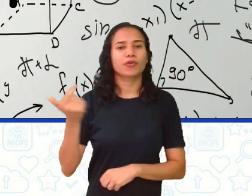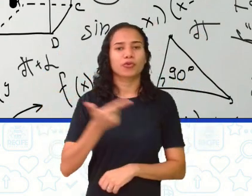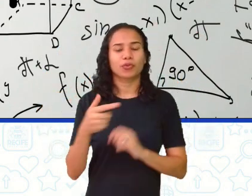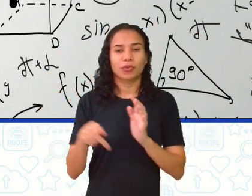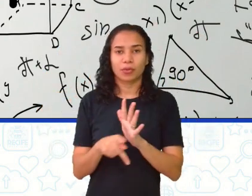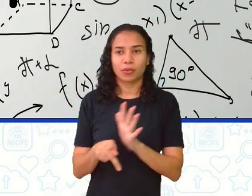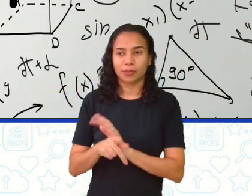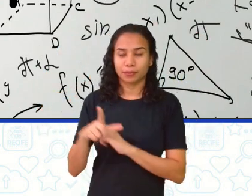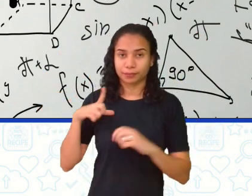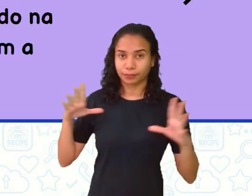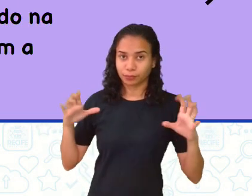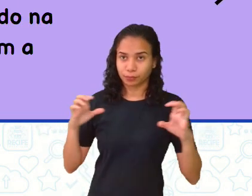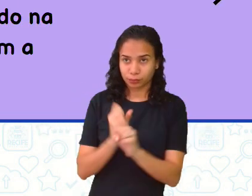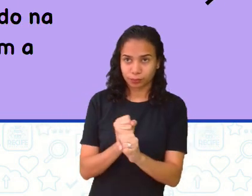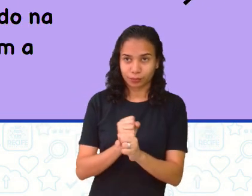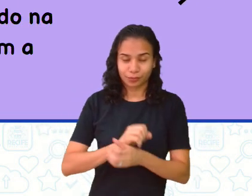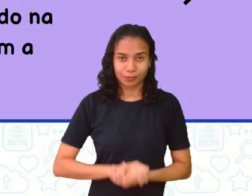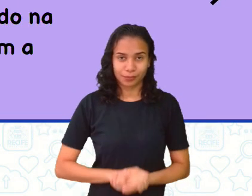por contas.